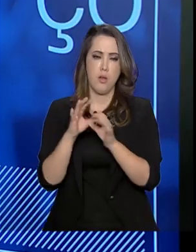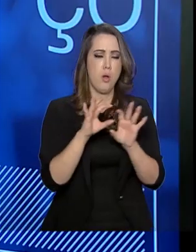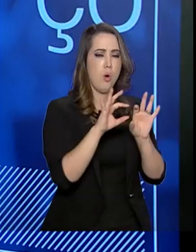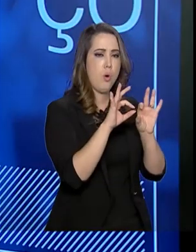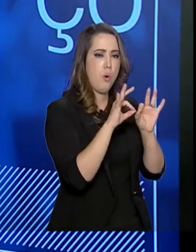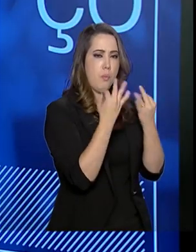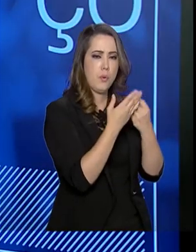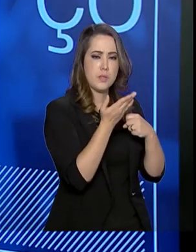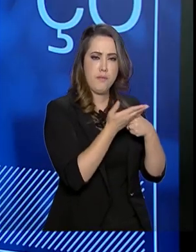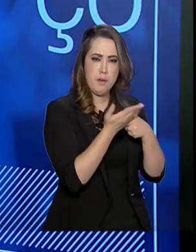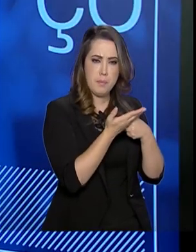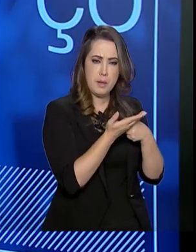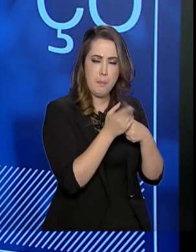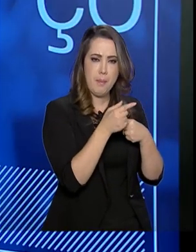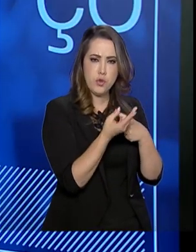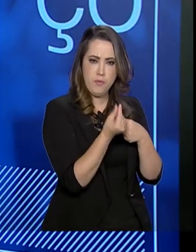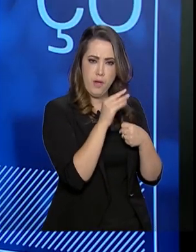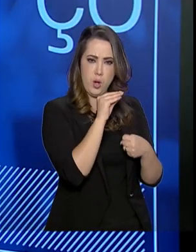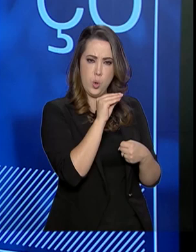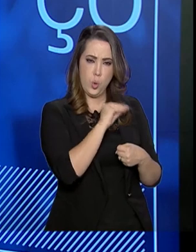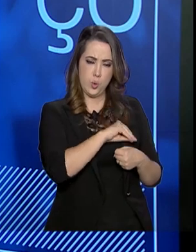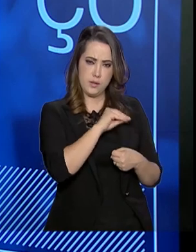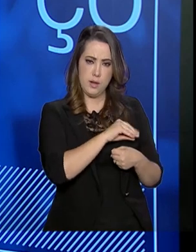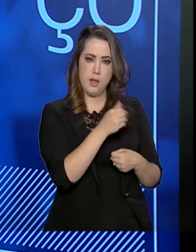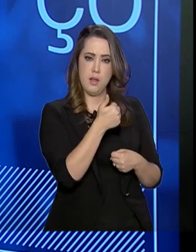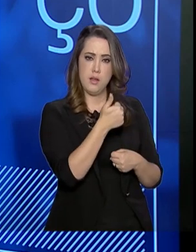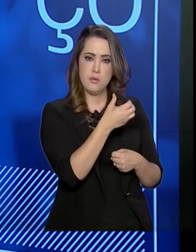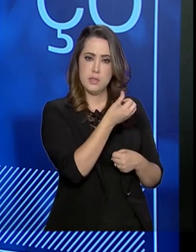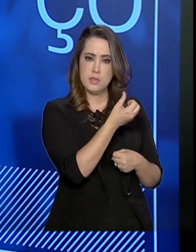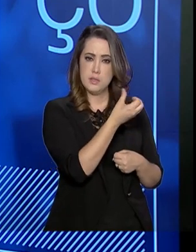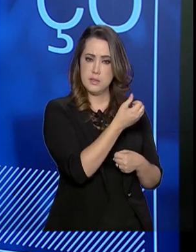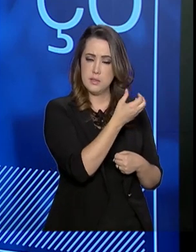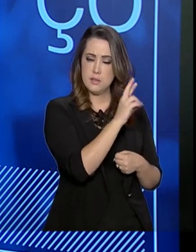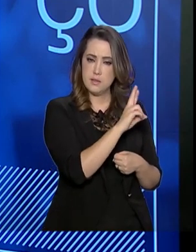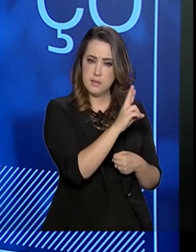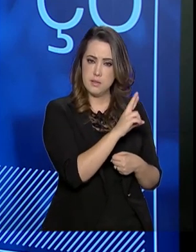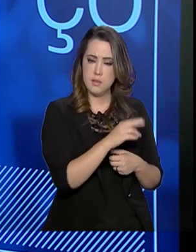benefício médio é R 186. O BPC não, é um salário mínimo.